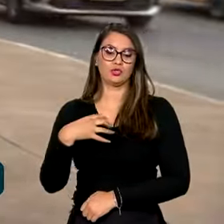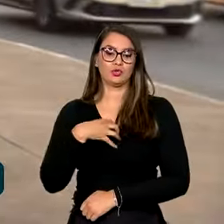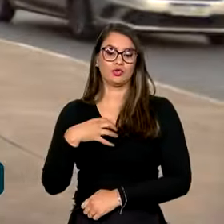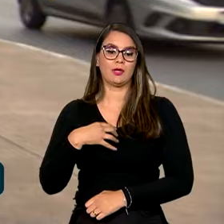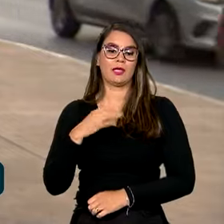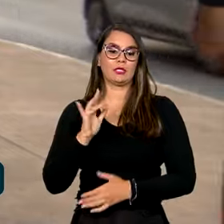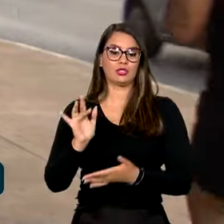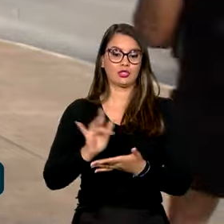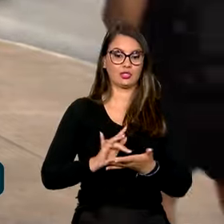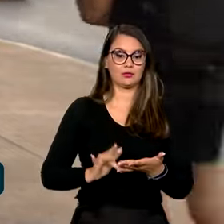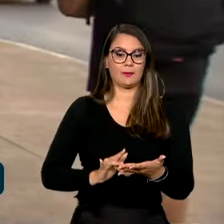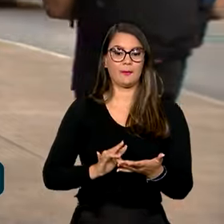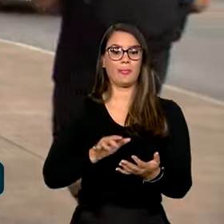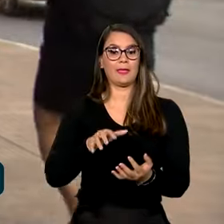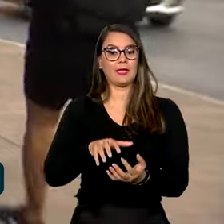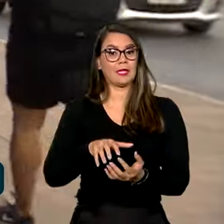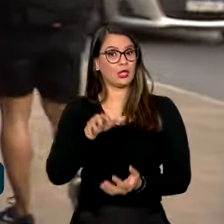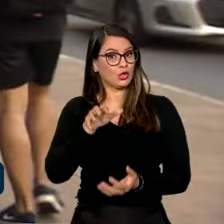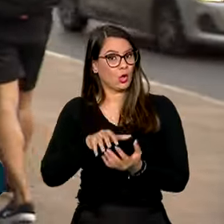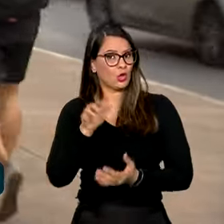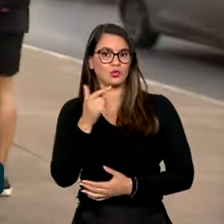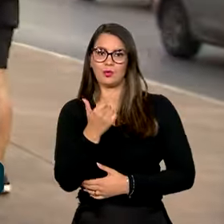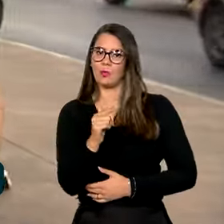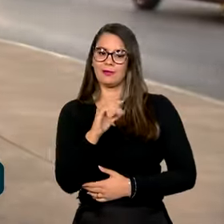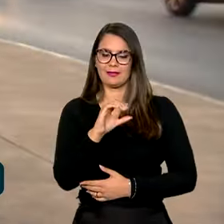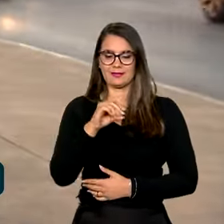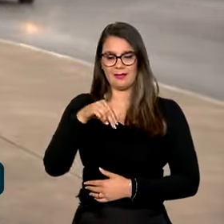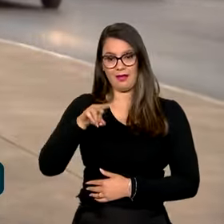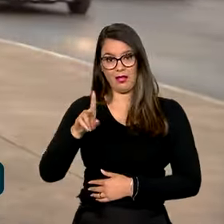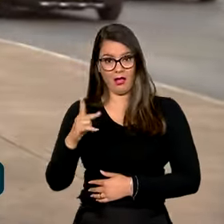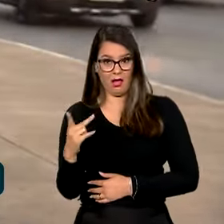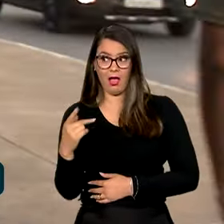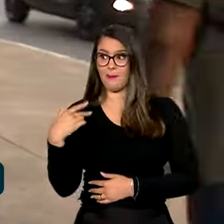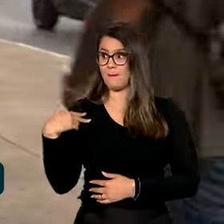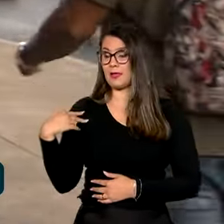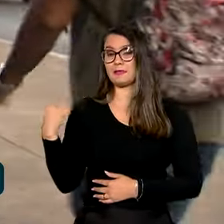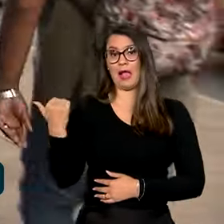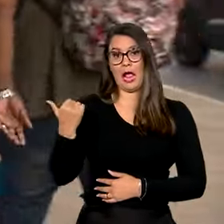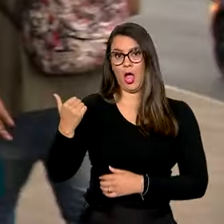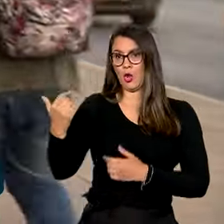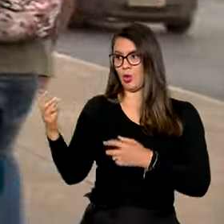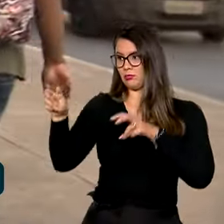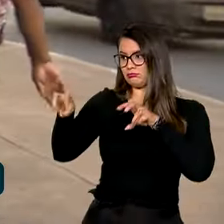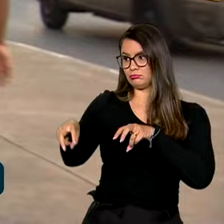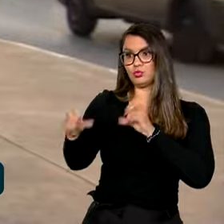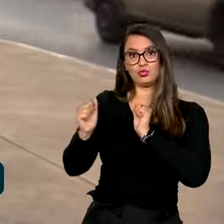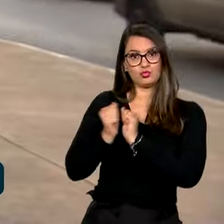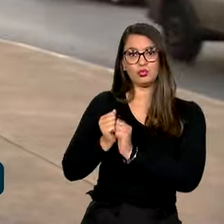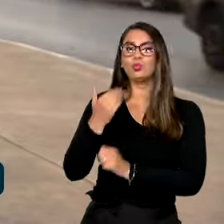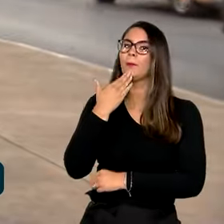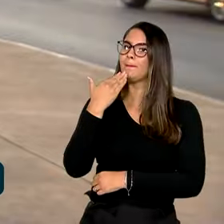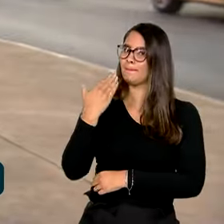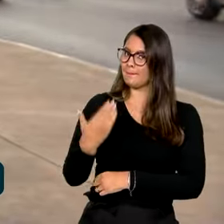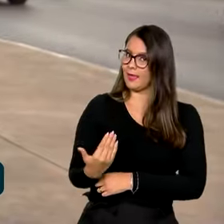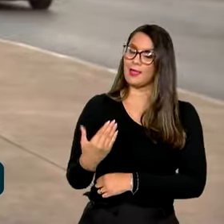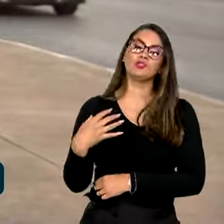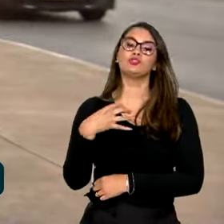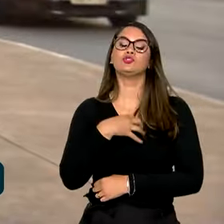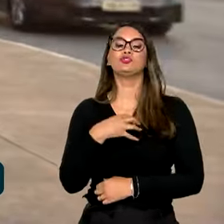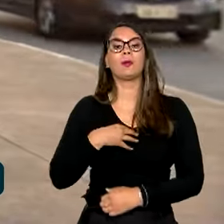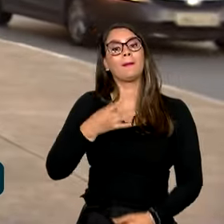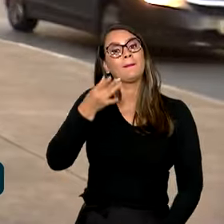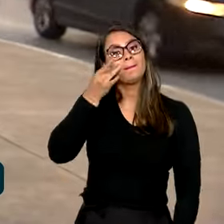digital. O idoso que não tem CNH, mas anda como carona, precisa fazer o pedido da credencial de forma